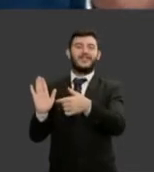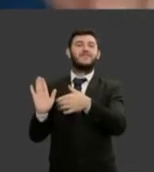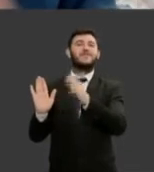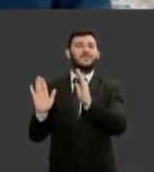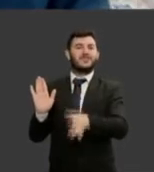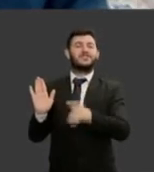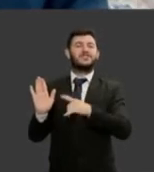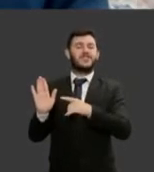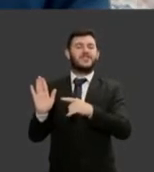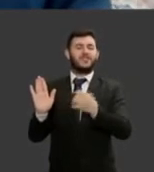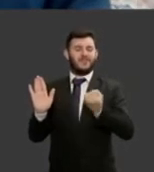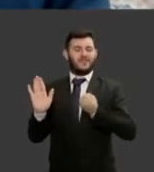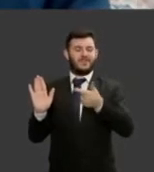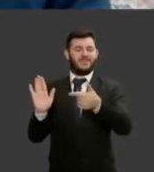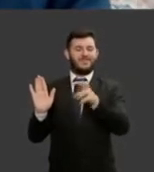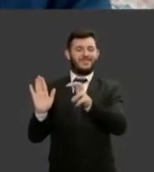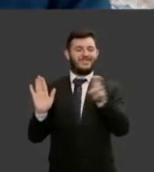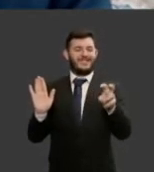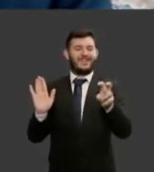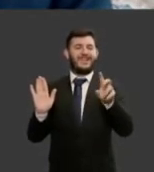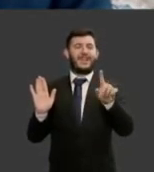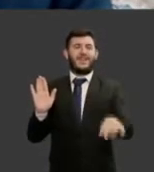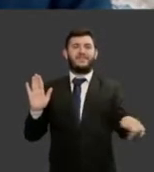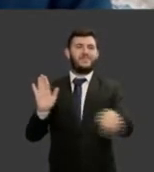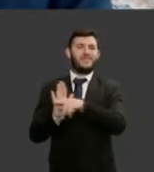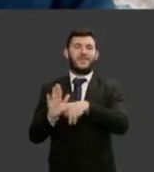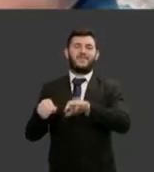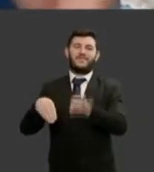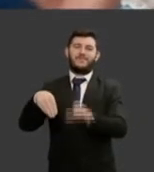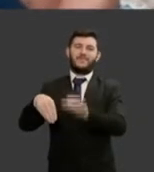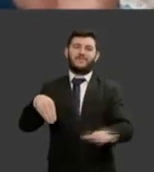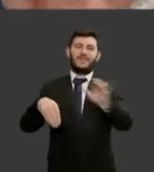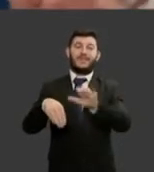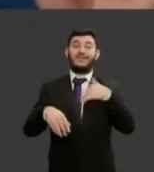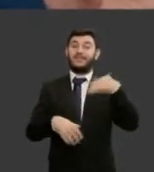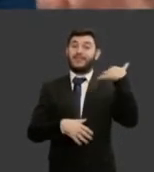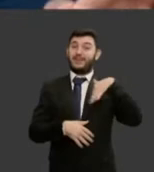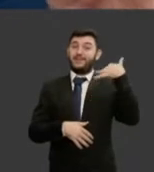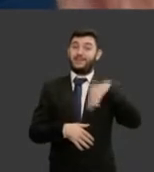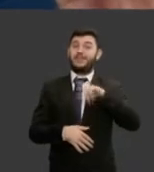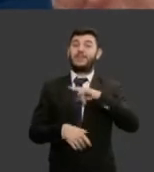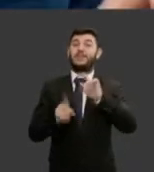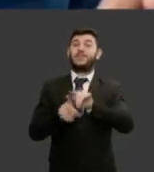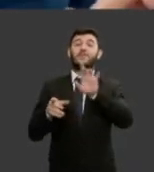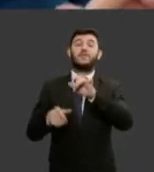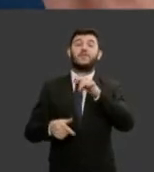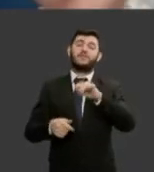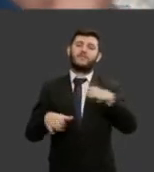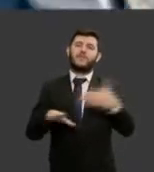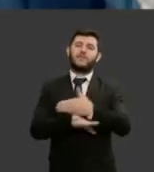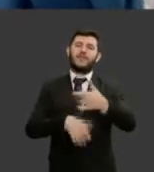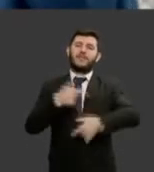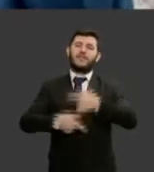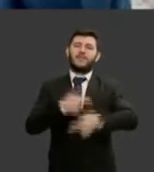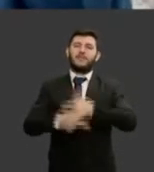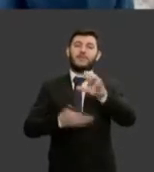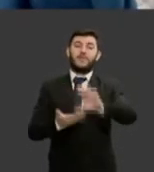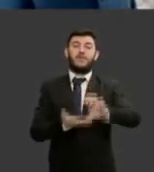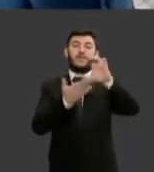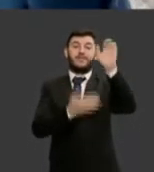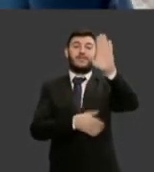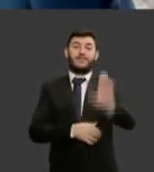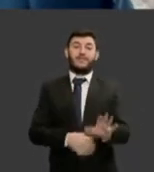255 da ministra Carme Lúcia, através do Conselho Nacional de Justiça, veio ao